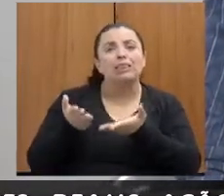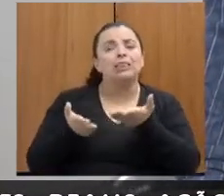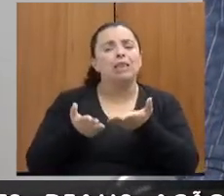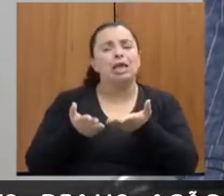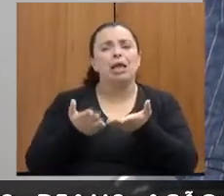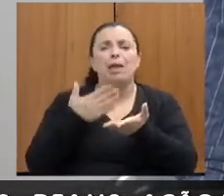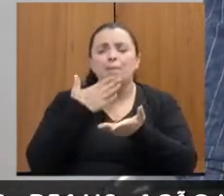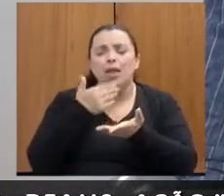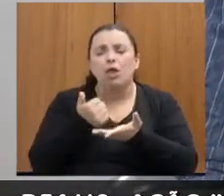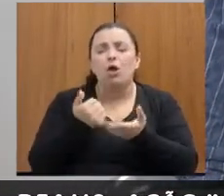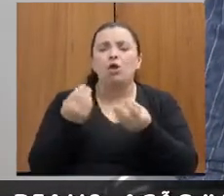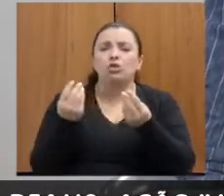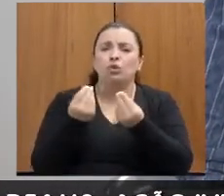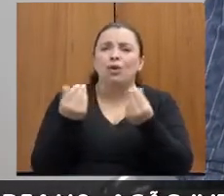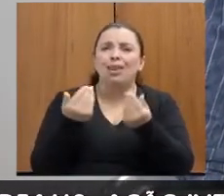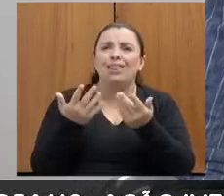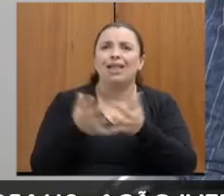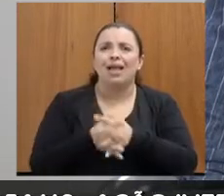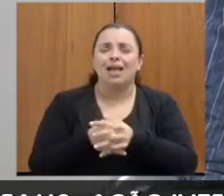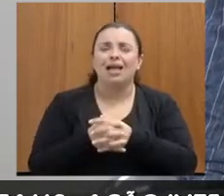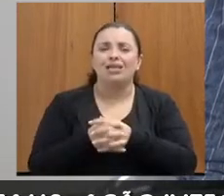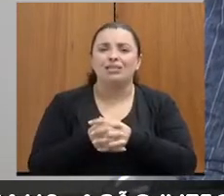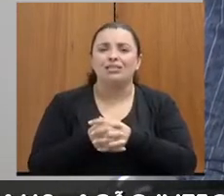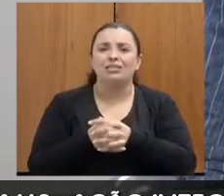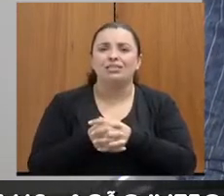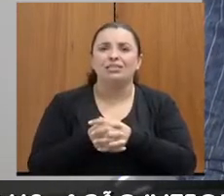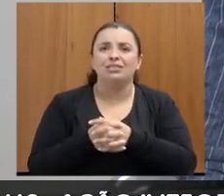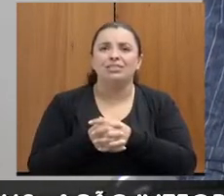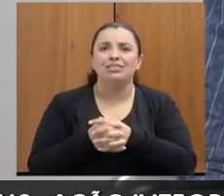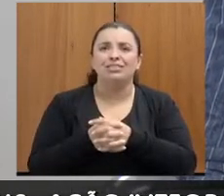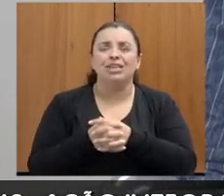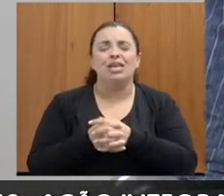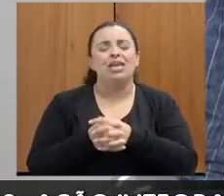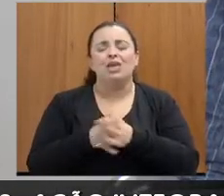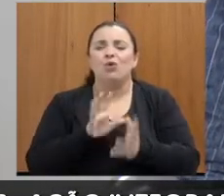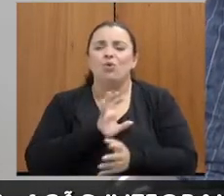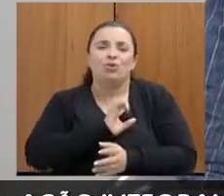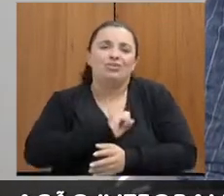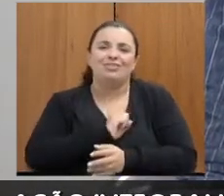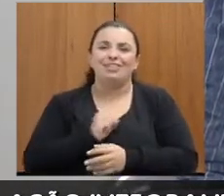E gostei muito de ter participado.